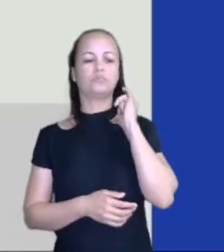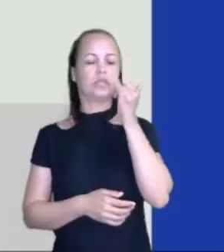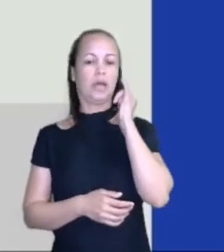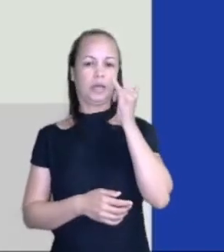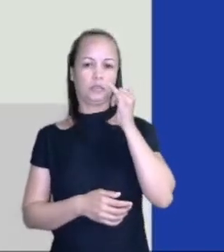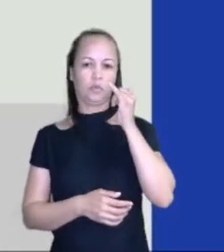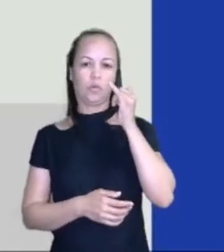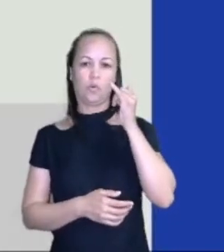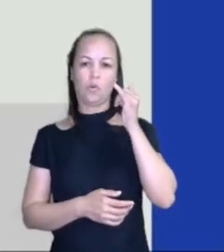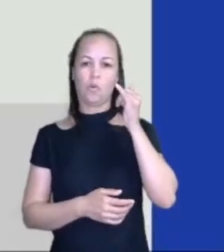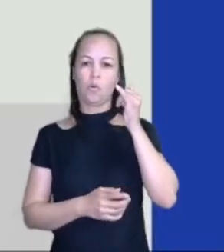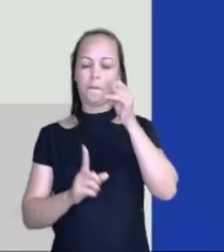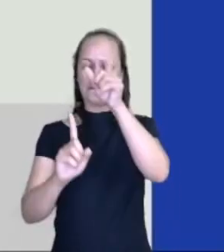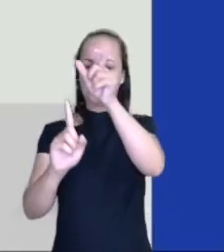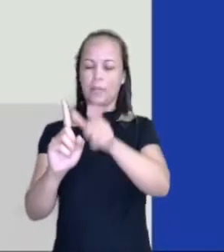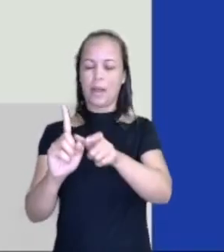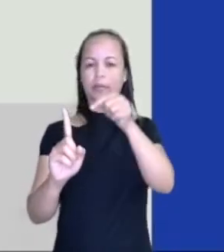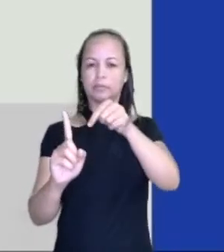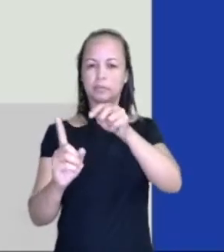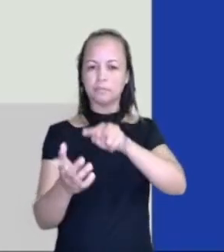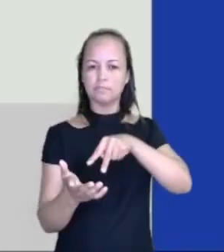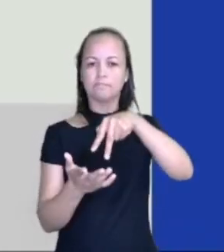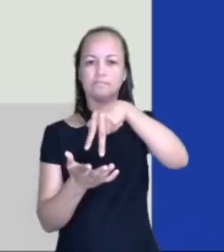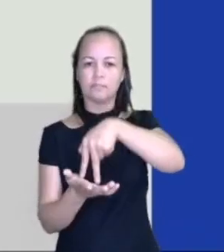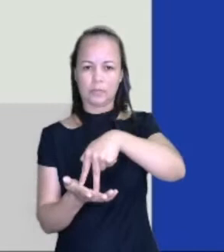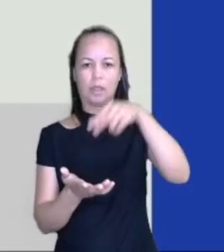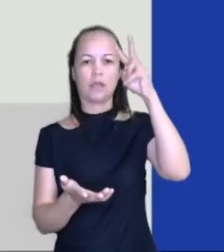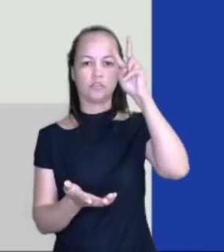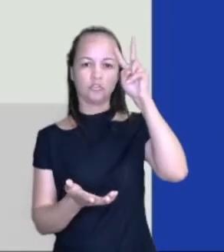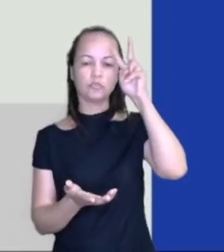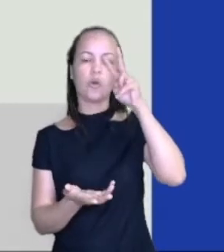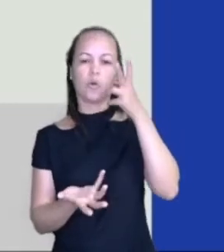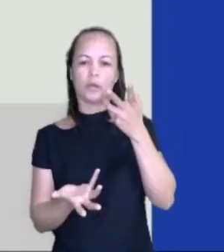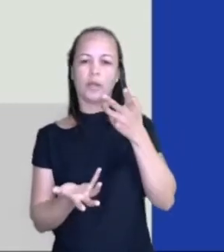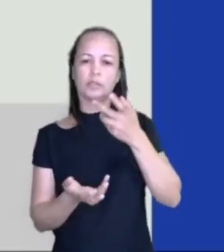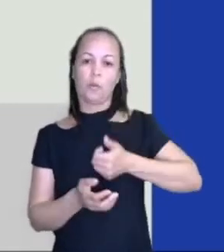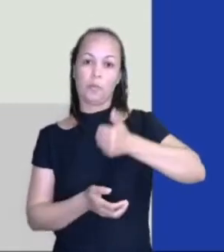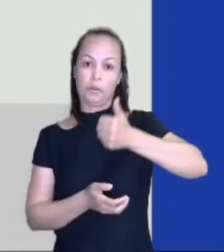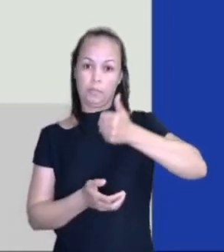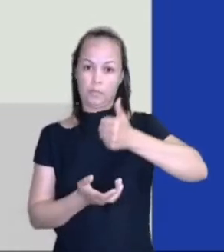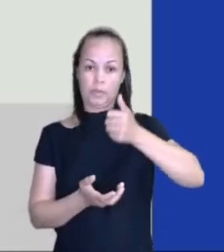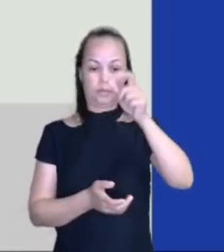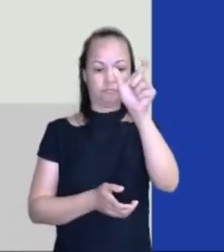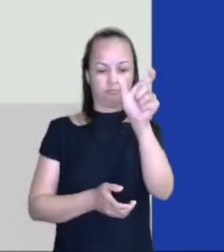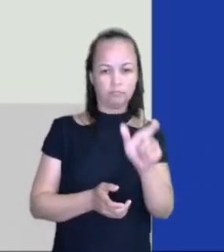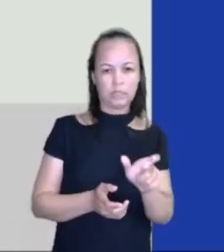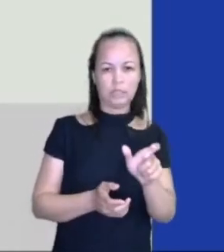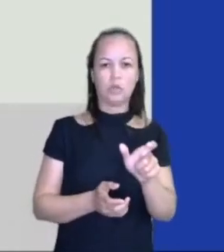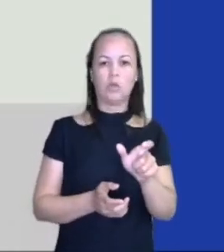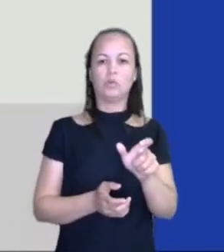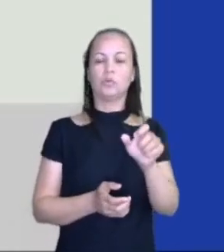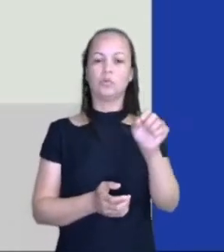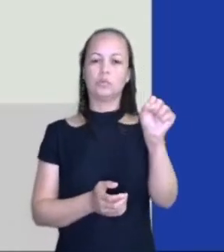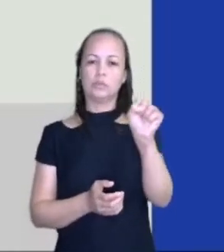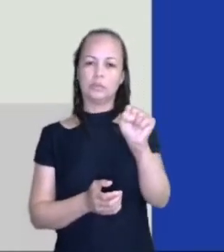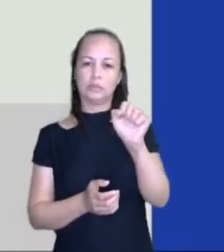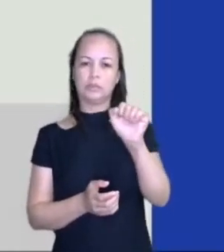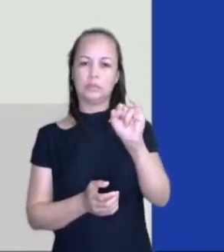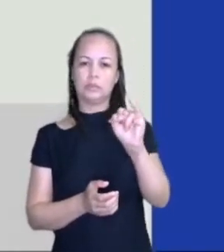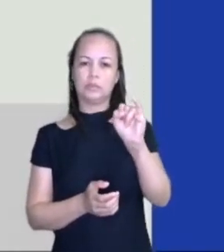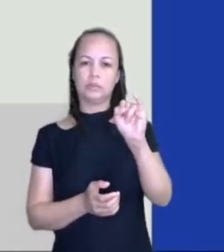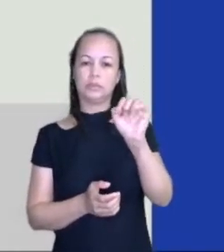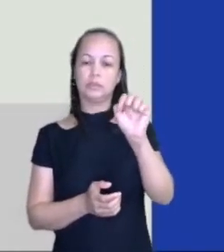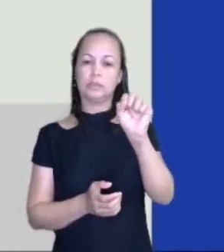participa da história. Então, quando o teu texto é narrado em primeira pessoa e essa pessoa é do singular ou do plural, ou seja,